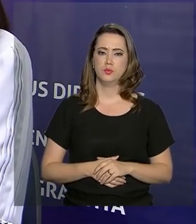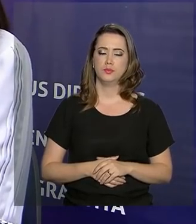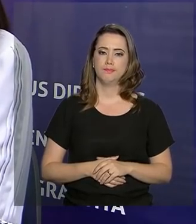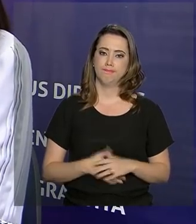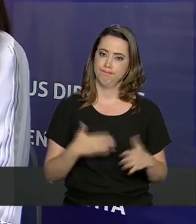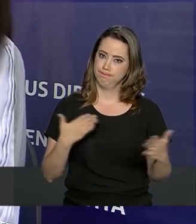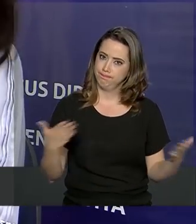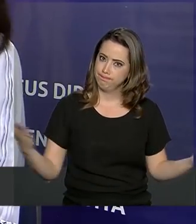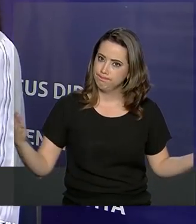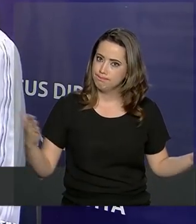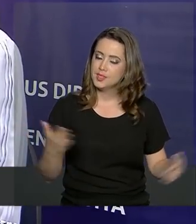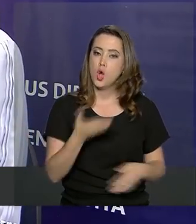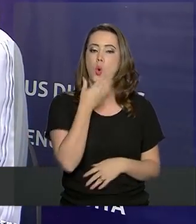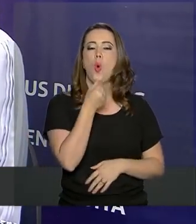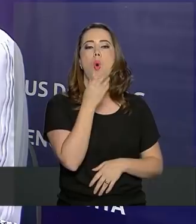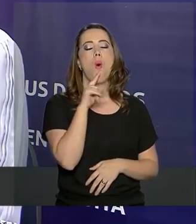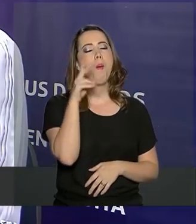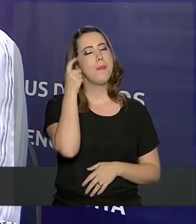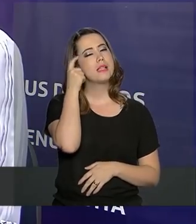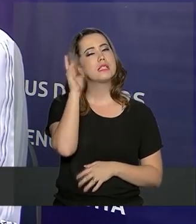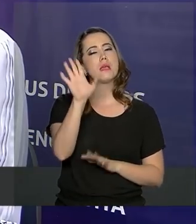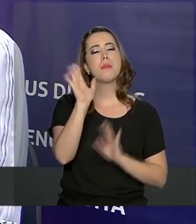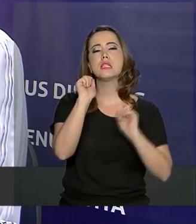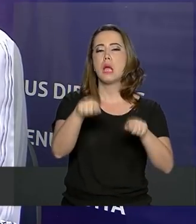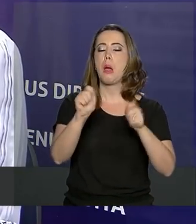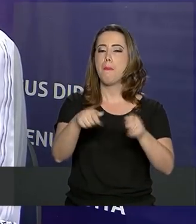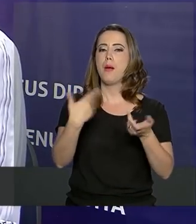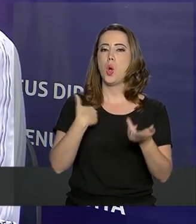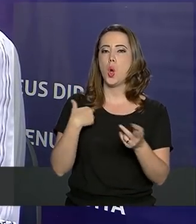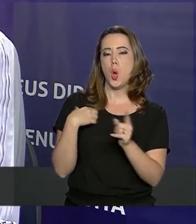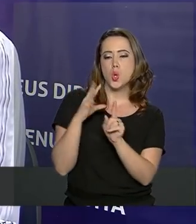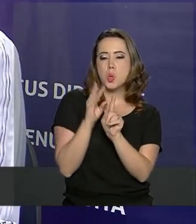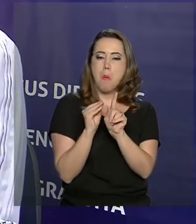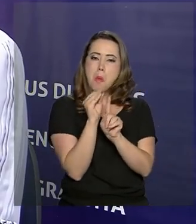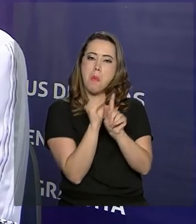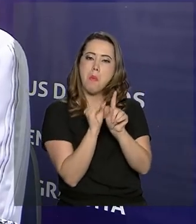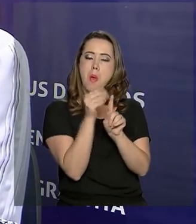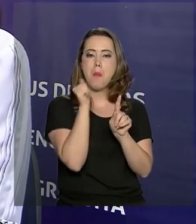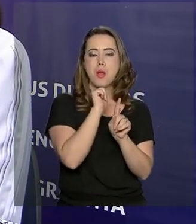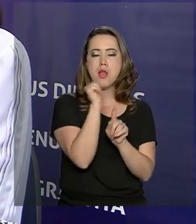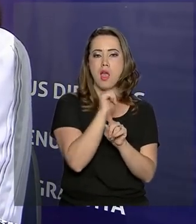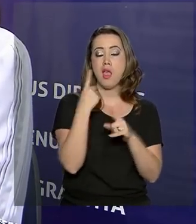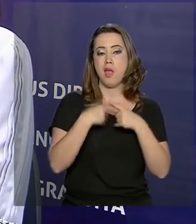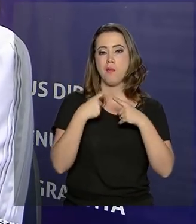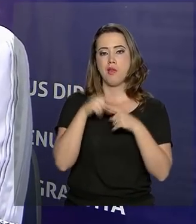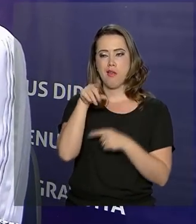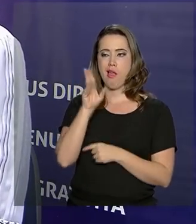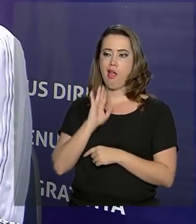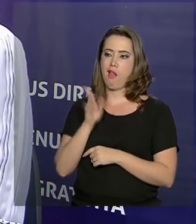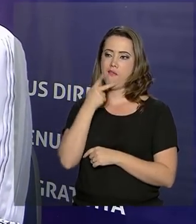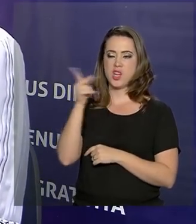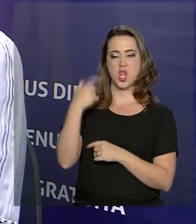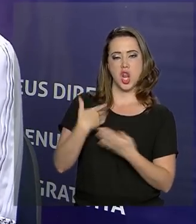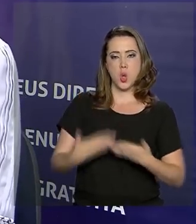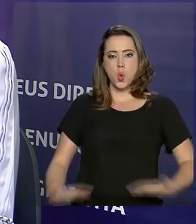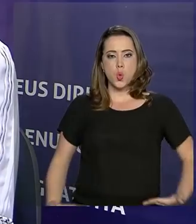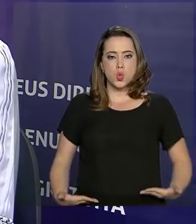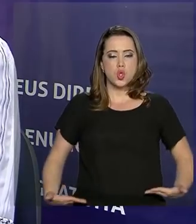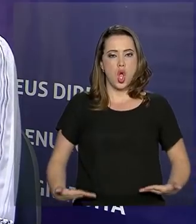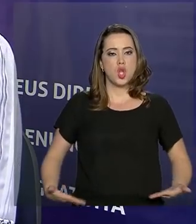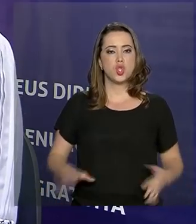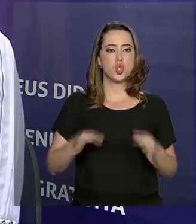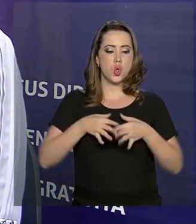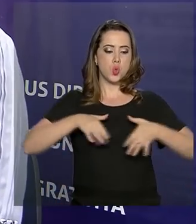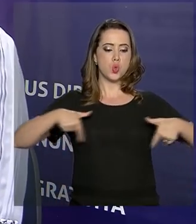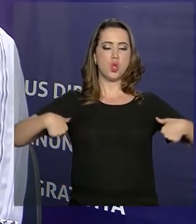Os homens que acham que pode se aproveitar de uma mulher porque, ah, mas ela estava de sortinho, ela estava de